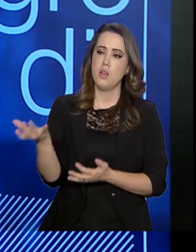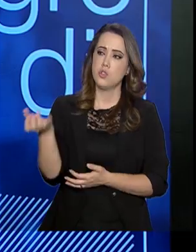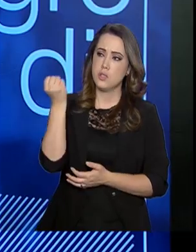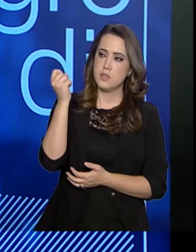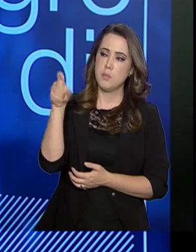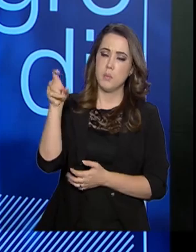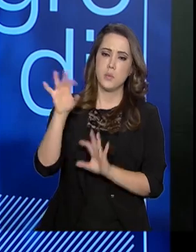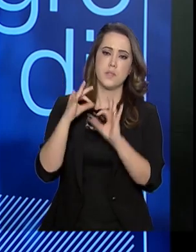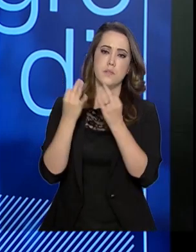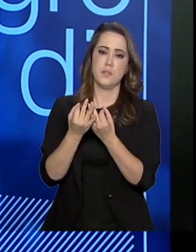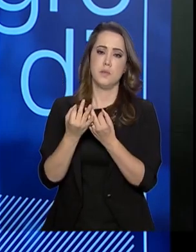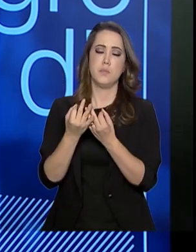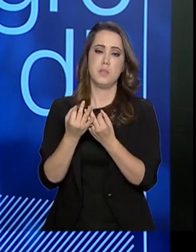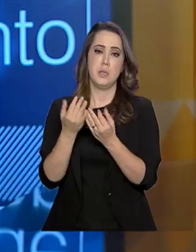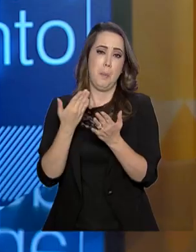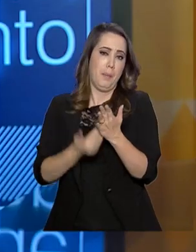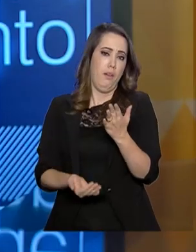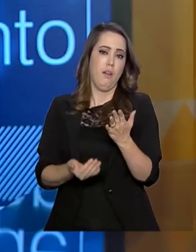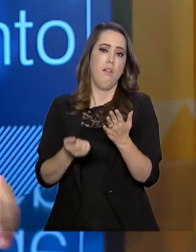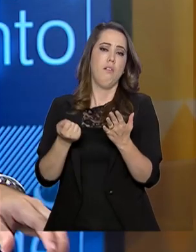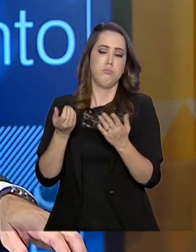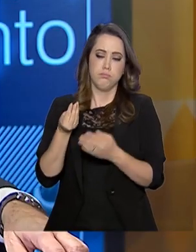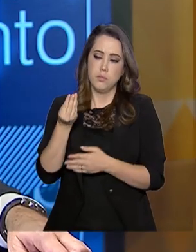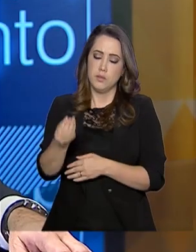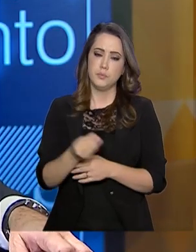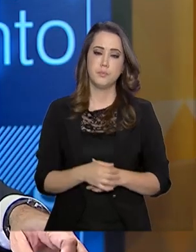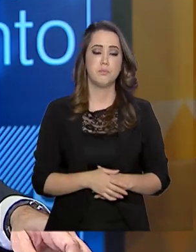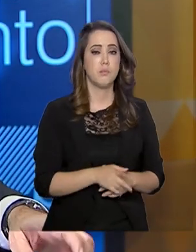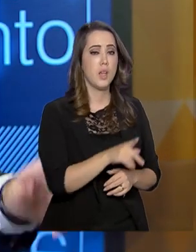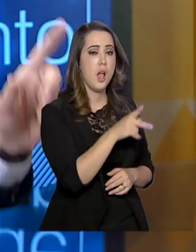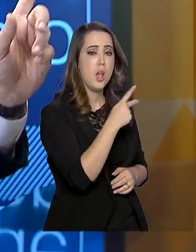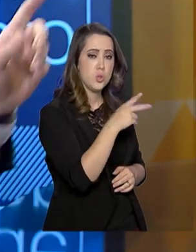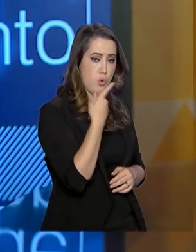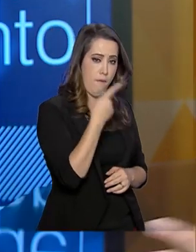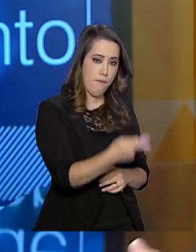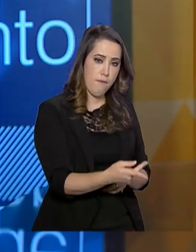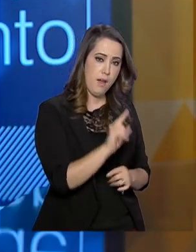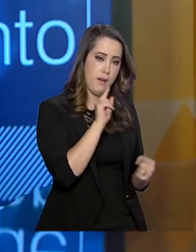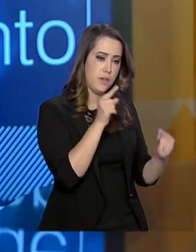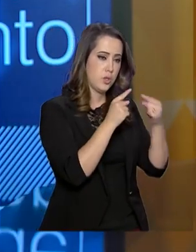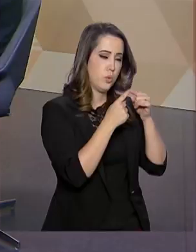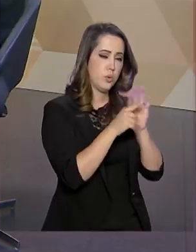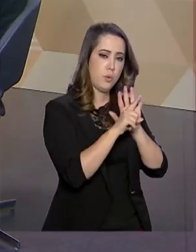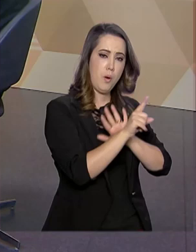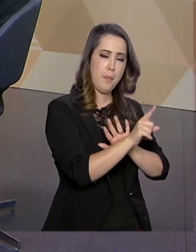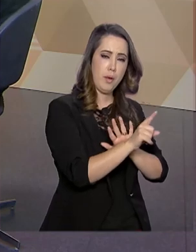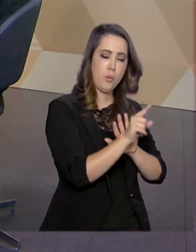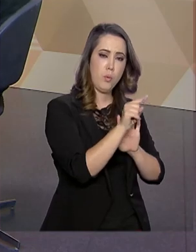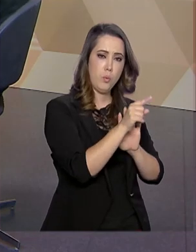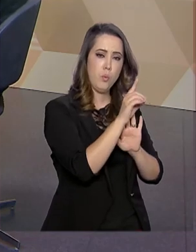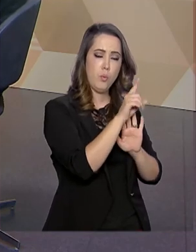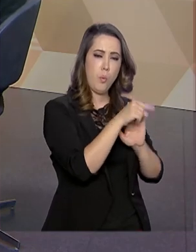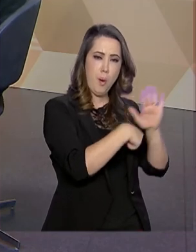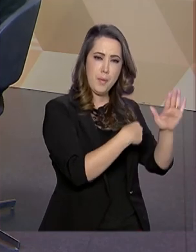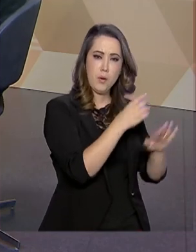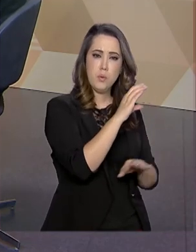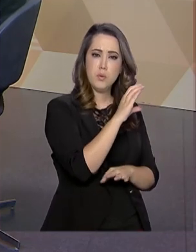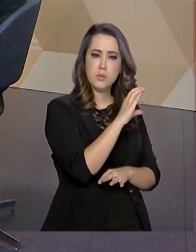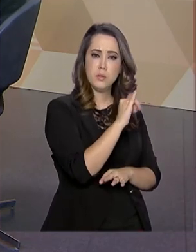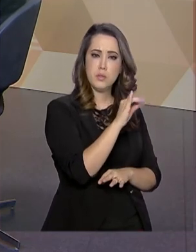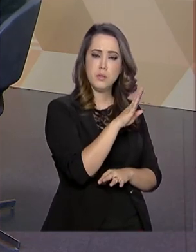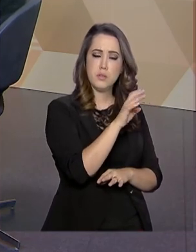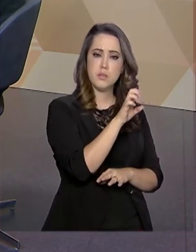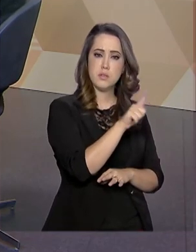renda deixe de tê-la. Essa fala do senhor vai um pouco ao encontro da pergunta da Sibeli de Andrade. Ela é